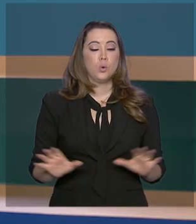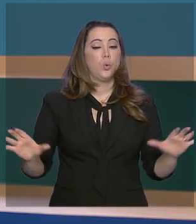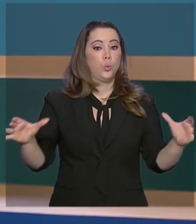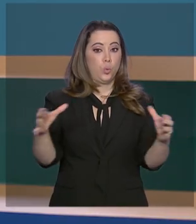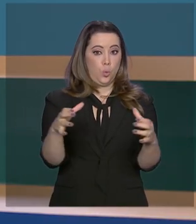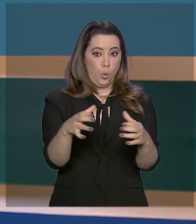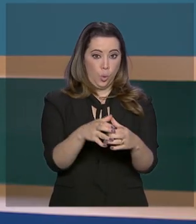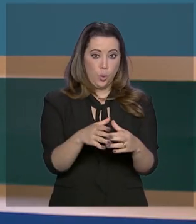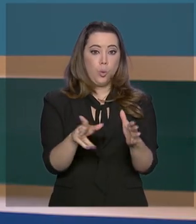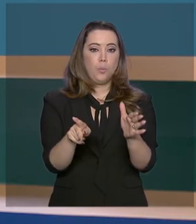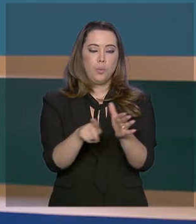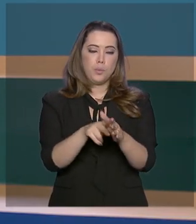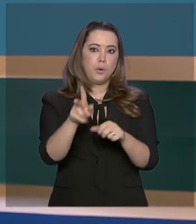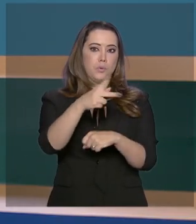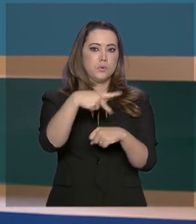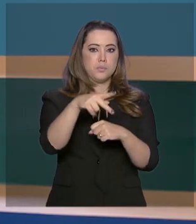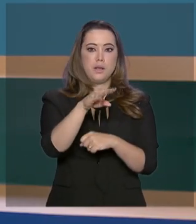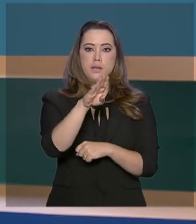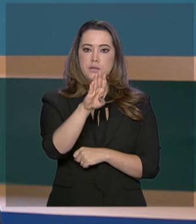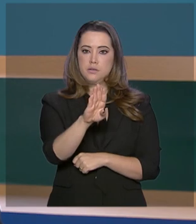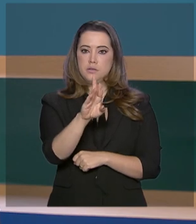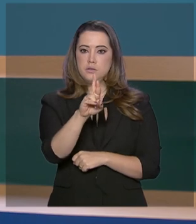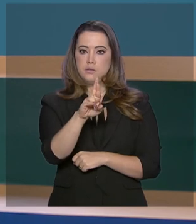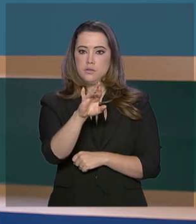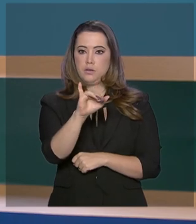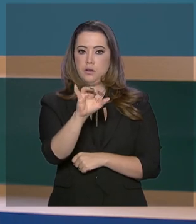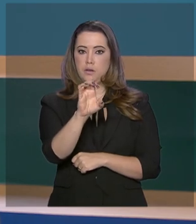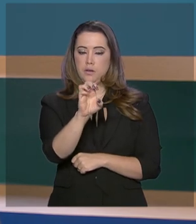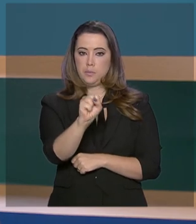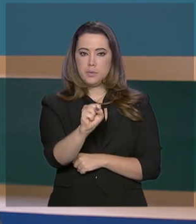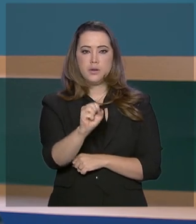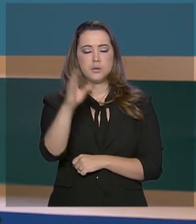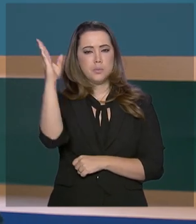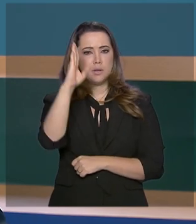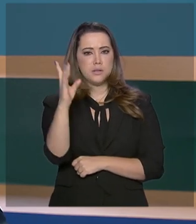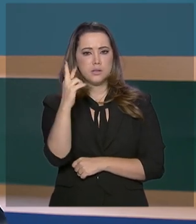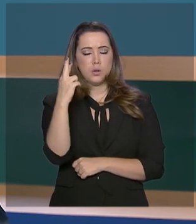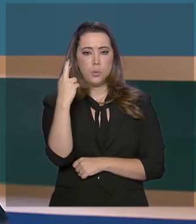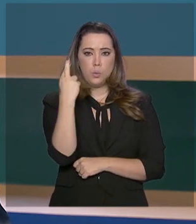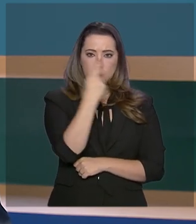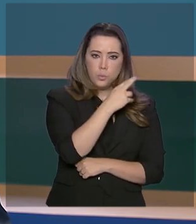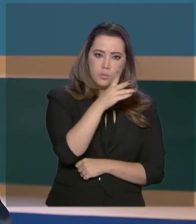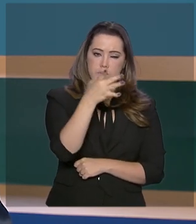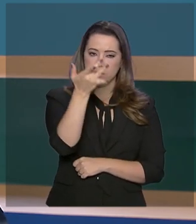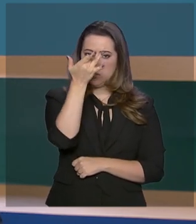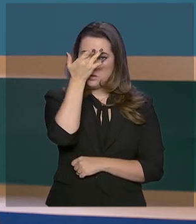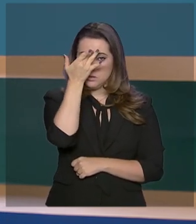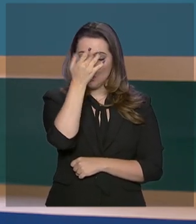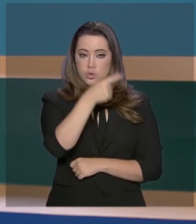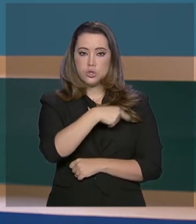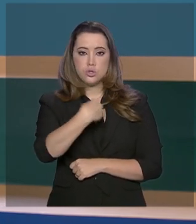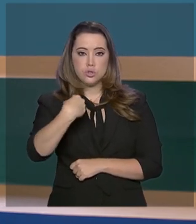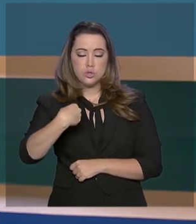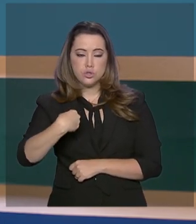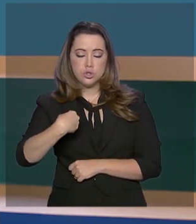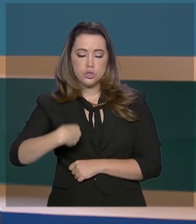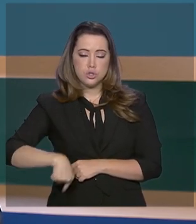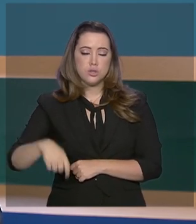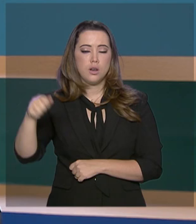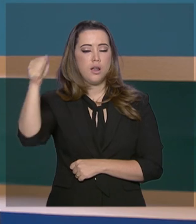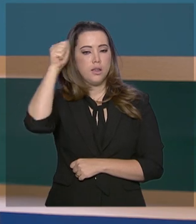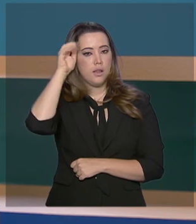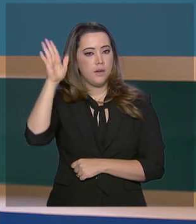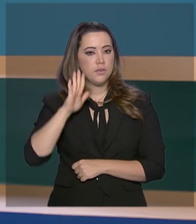Delegações que fazem parte do BRICS, grupo formado por Brasil, Rússia, Índia, China e África do Sul, se reuniram em Brasília para